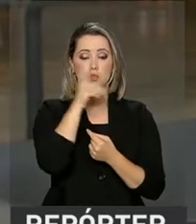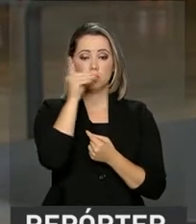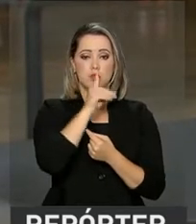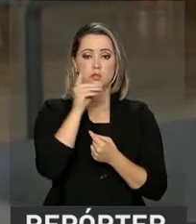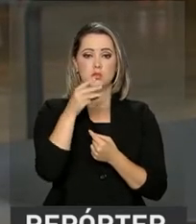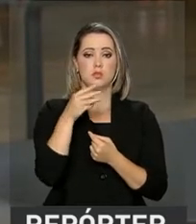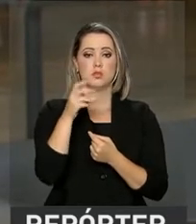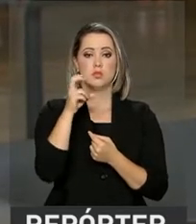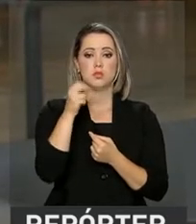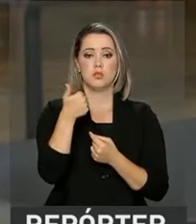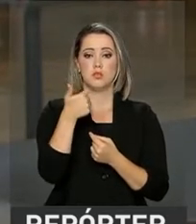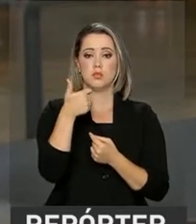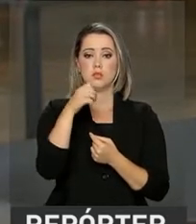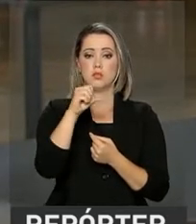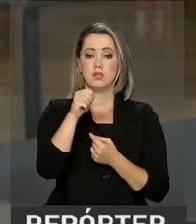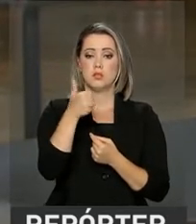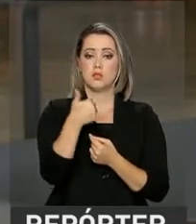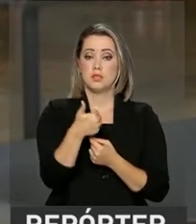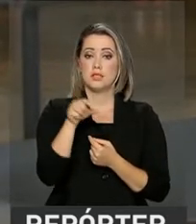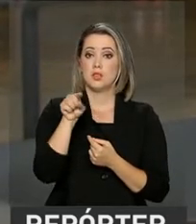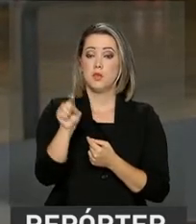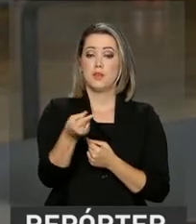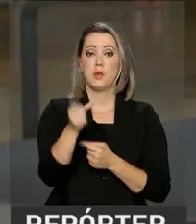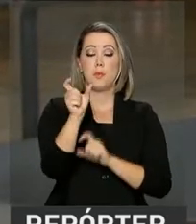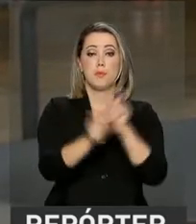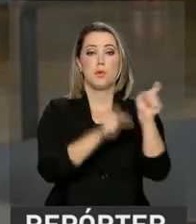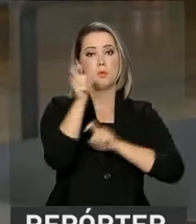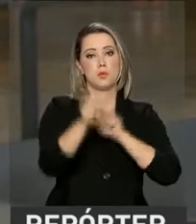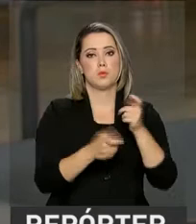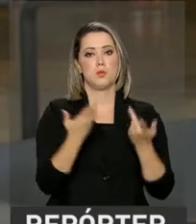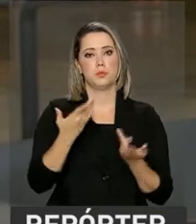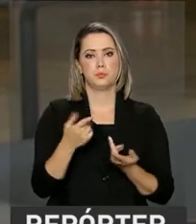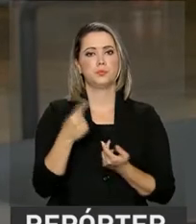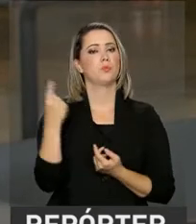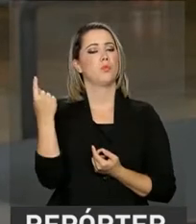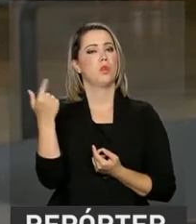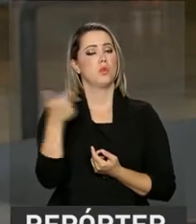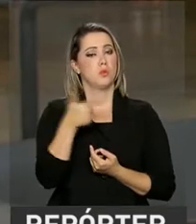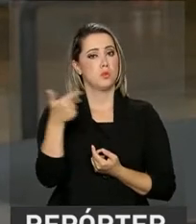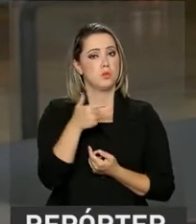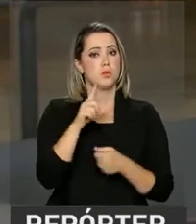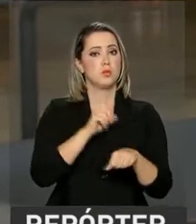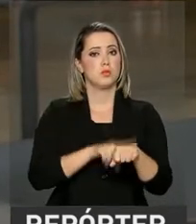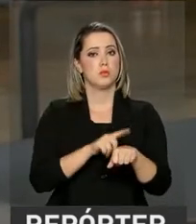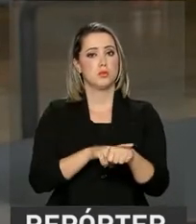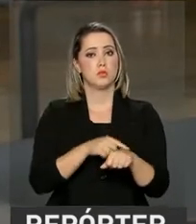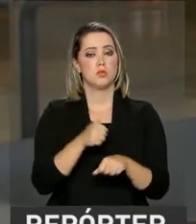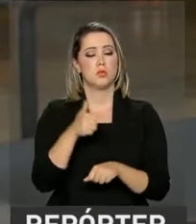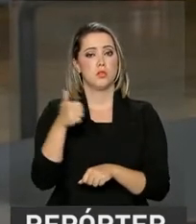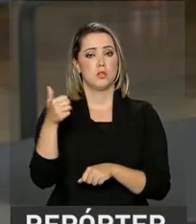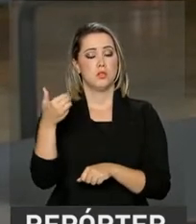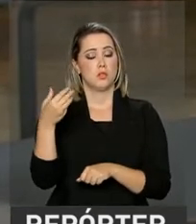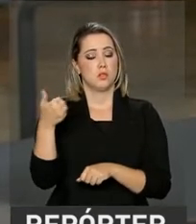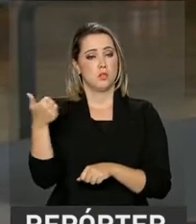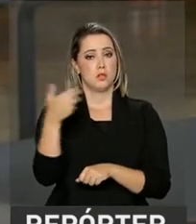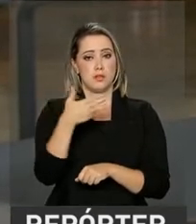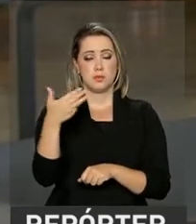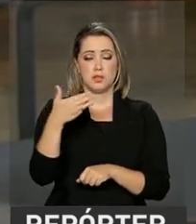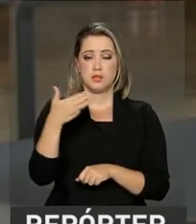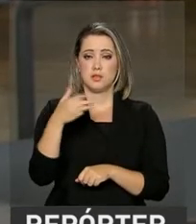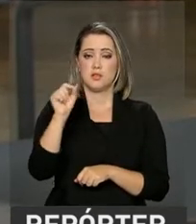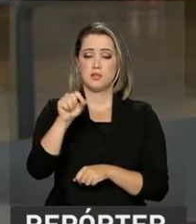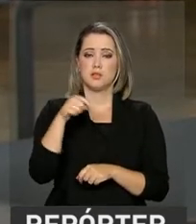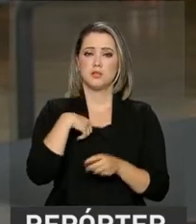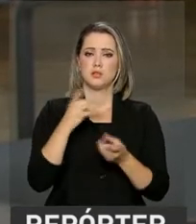Caixa, foi de 191 mil visitantes. A segunda etapa dessa 13ª edição do